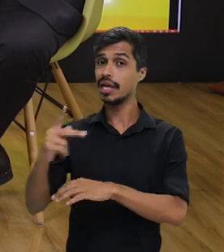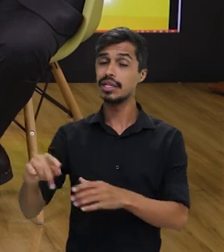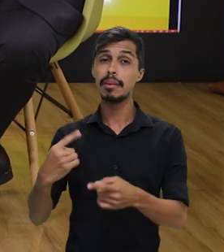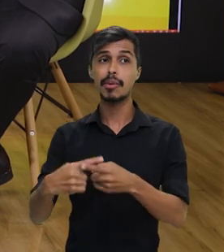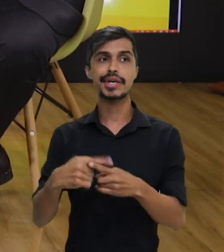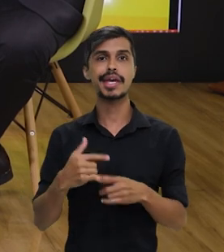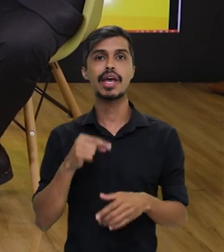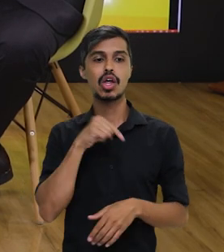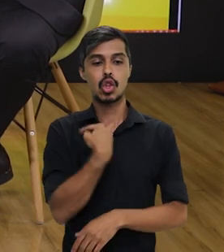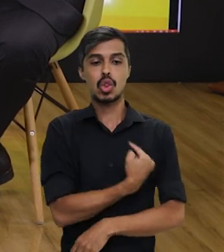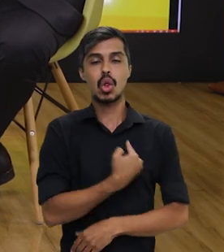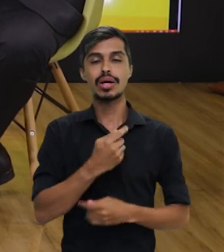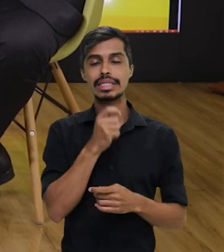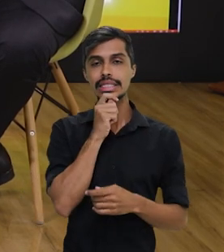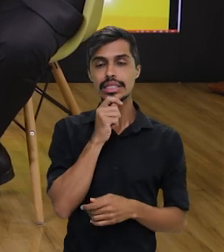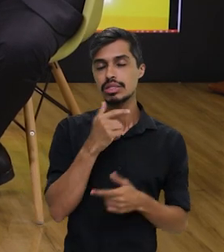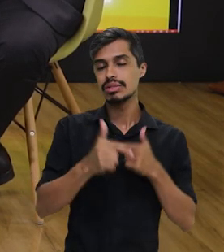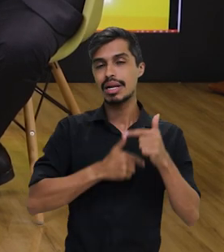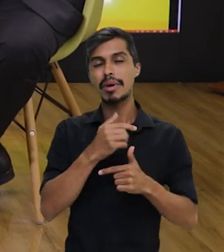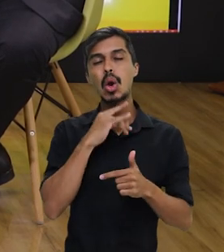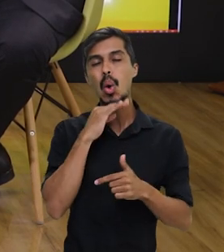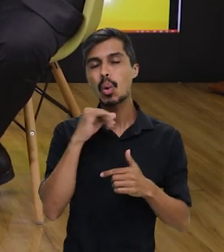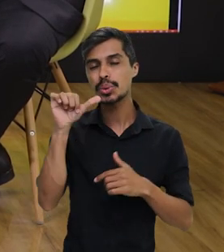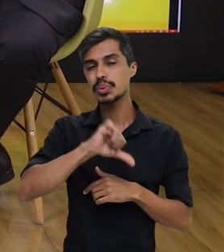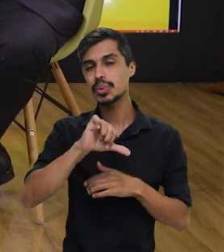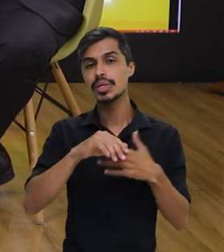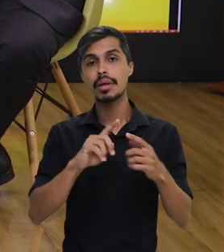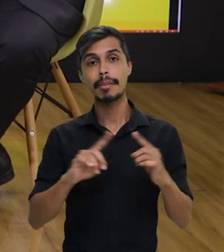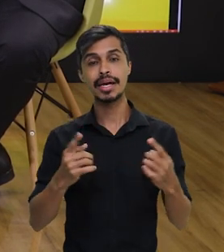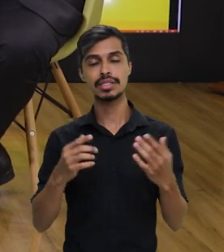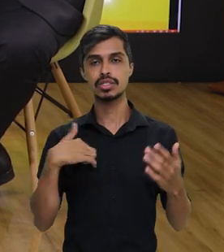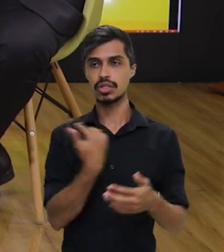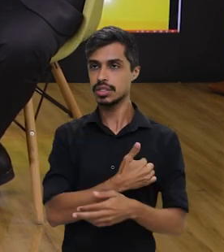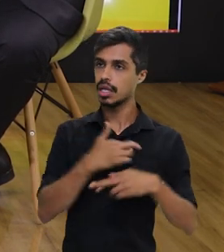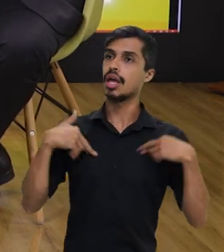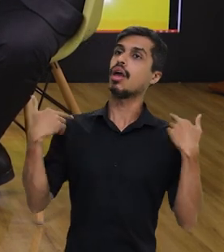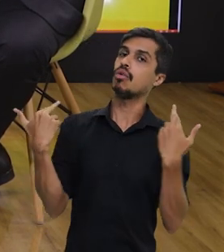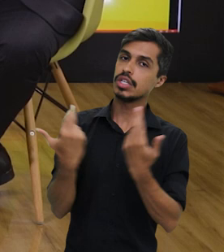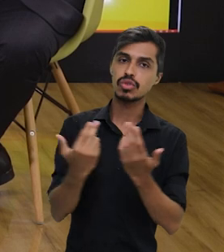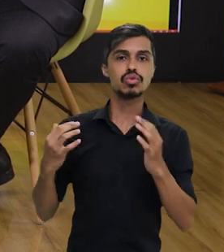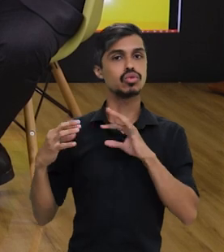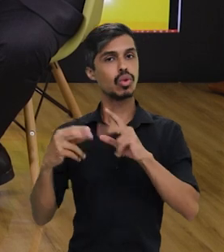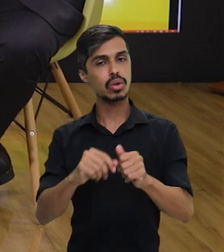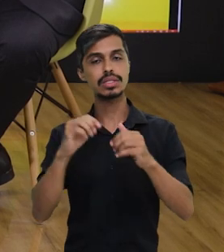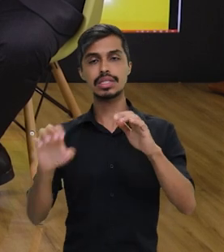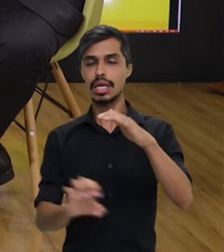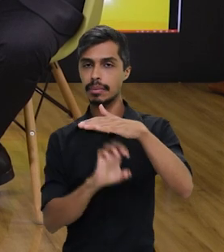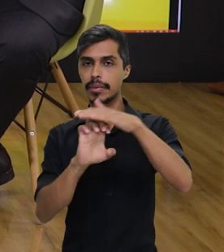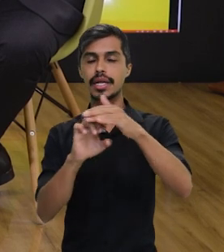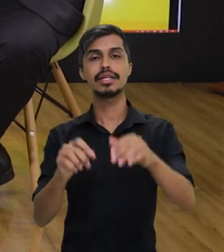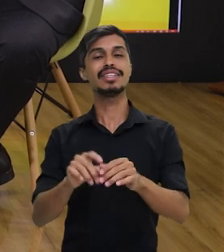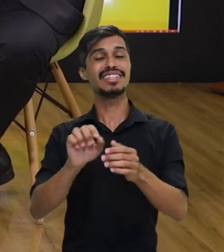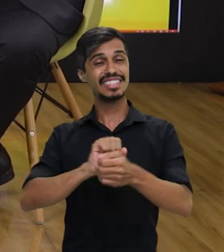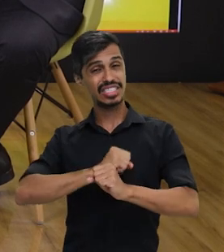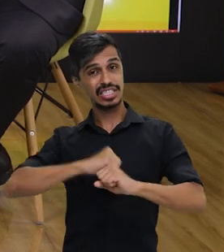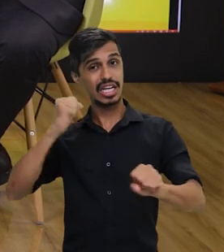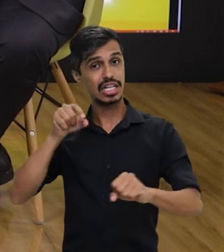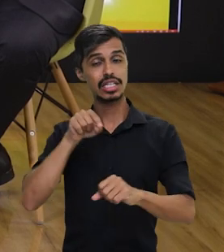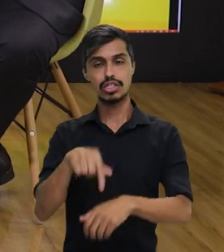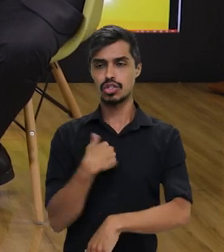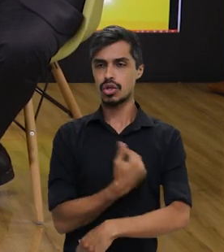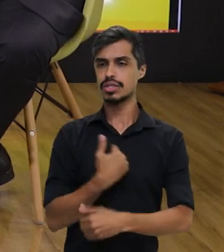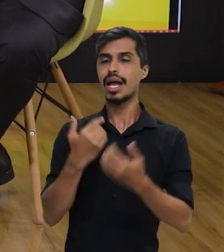a prestação que eles esperavam. Então, nós estamos fazendo reunião com todas as empresas, procurando todos os grandes marketplaces,